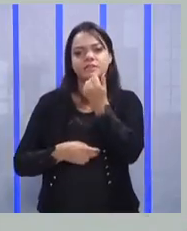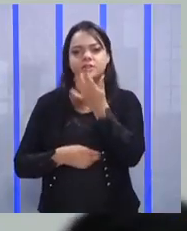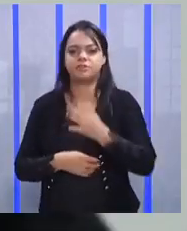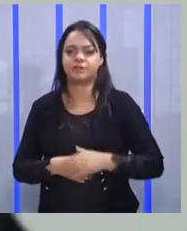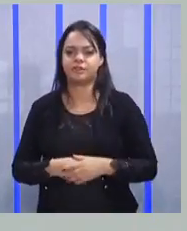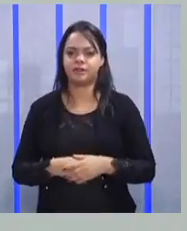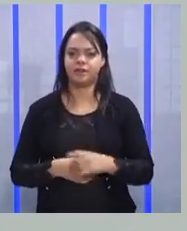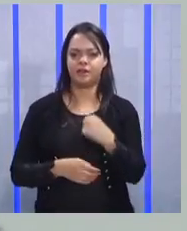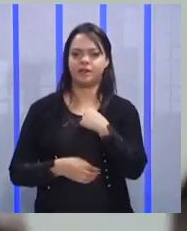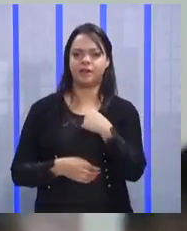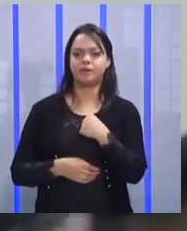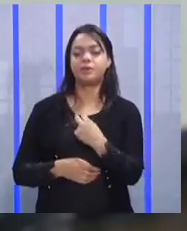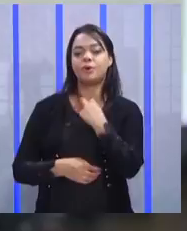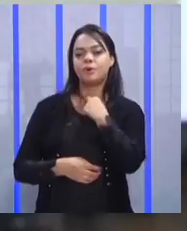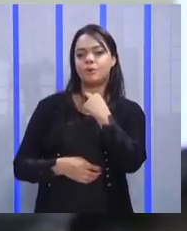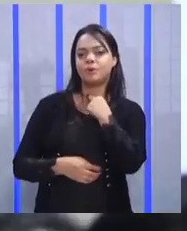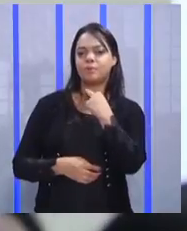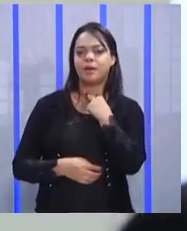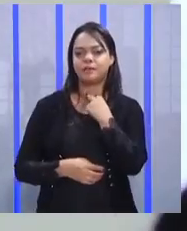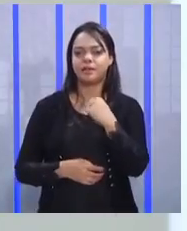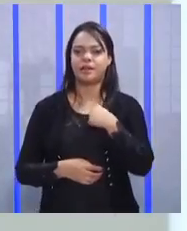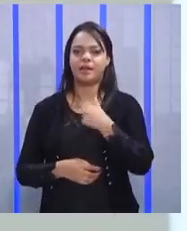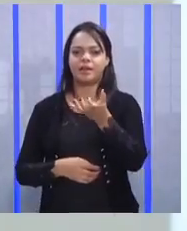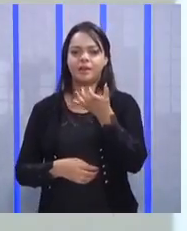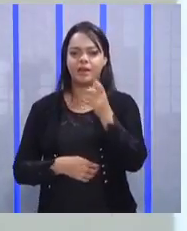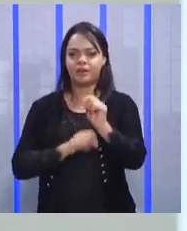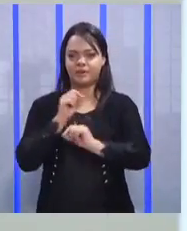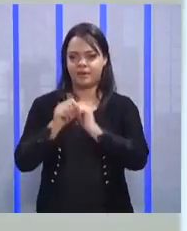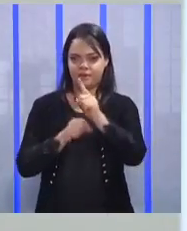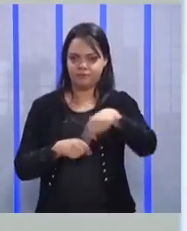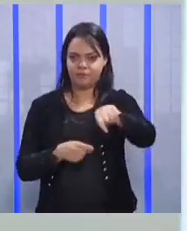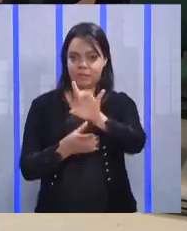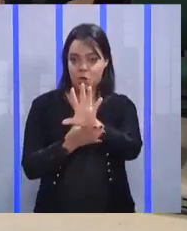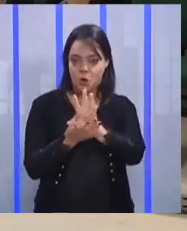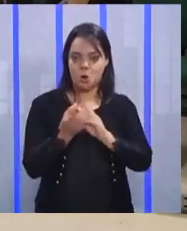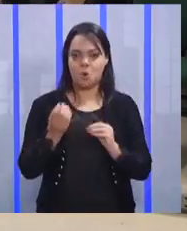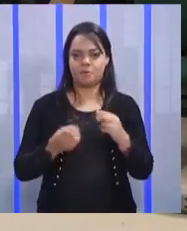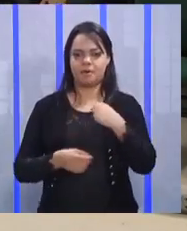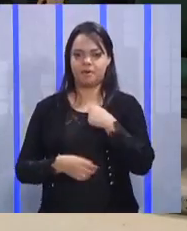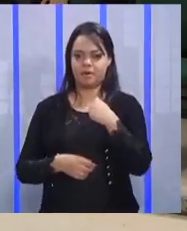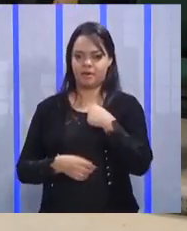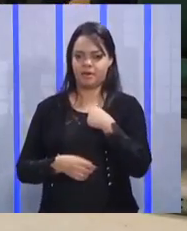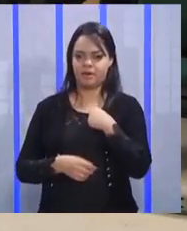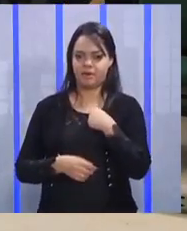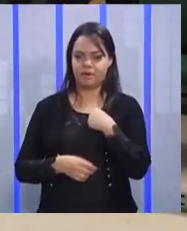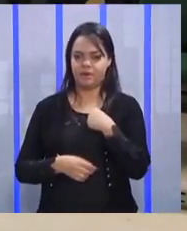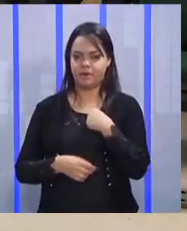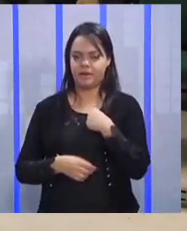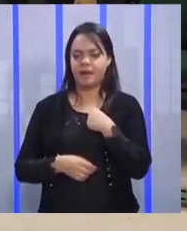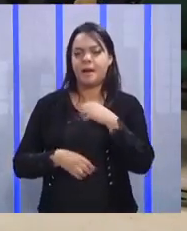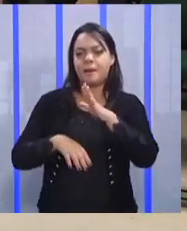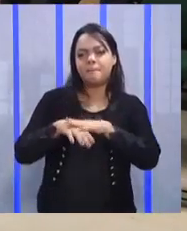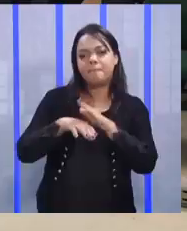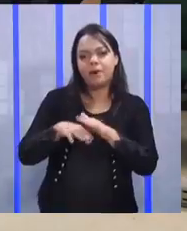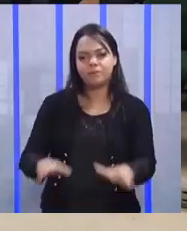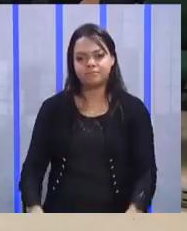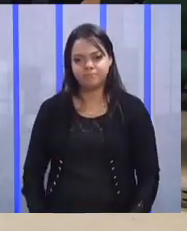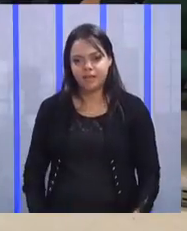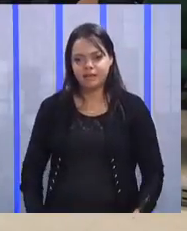Eu estou com a mão ocupada aqui com o microfone. Eu quero que vocês acompanhem comigo. Vamos lá. Que vai ser na sequência. Mão na perninha.